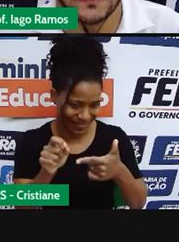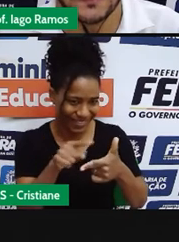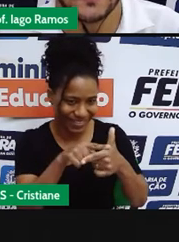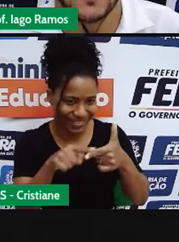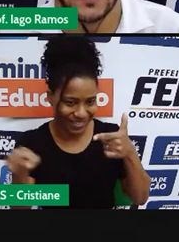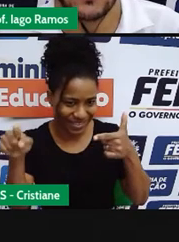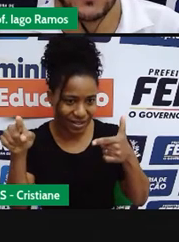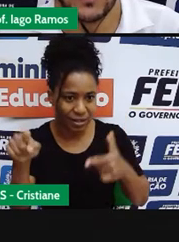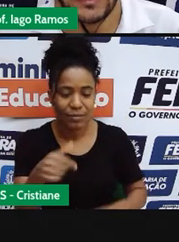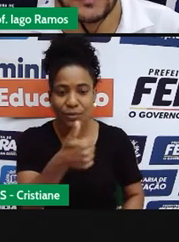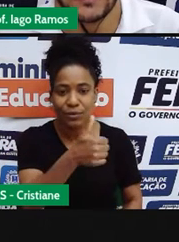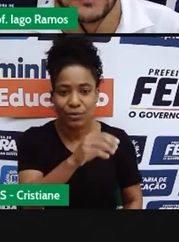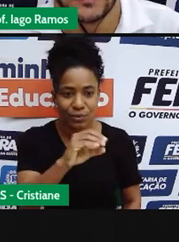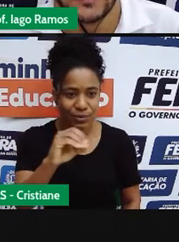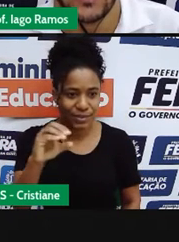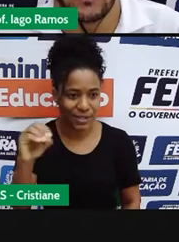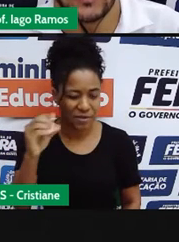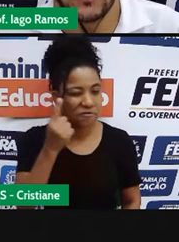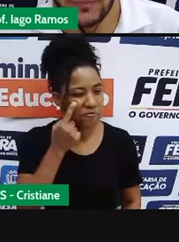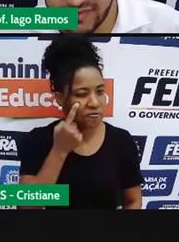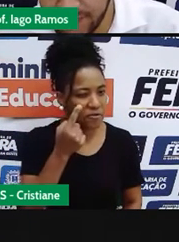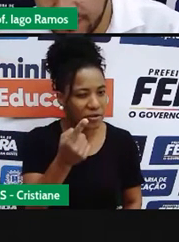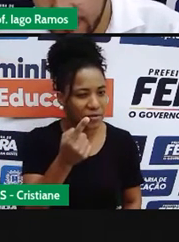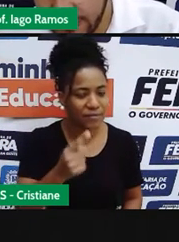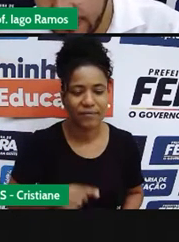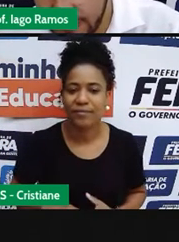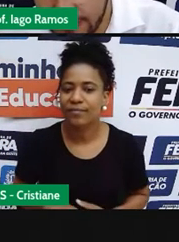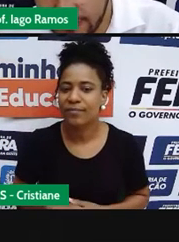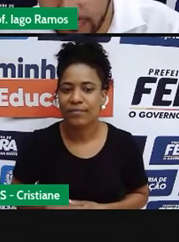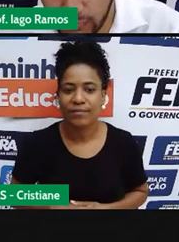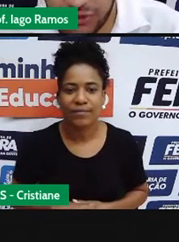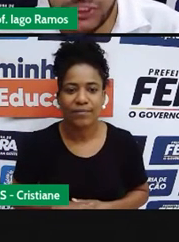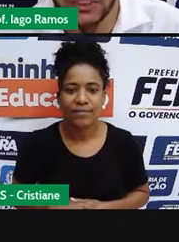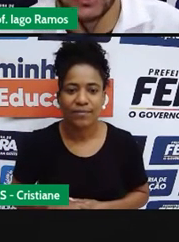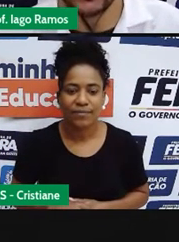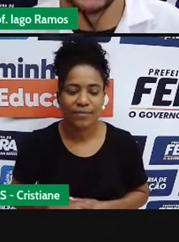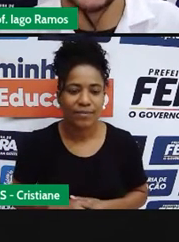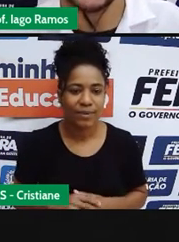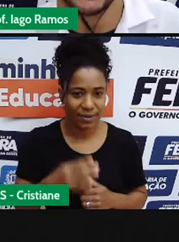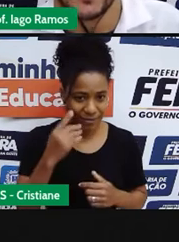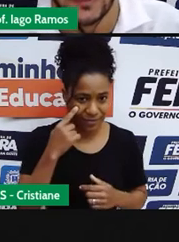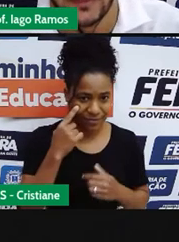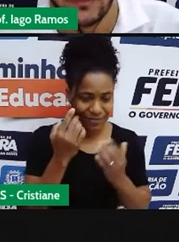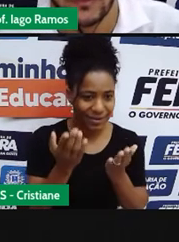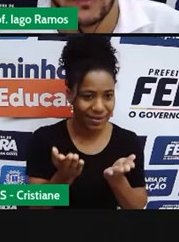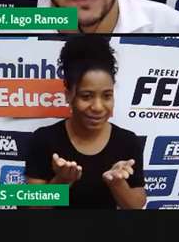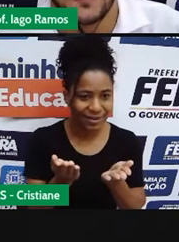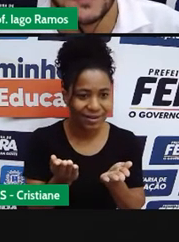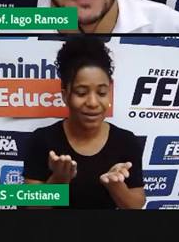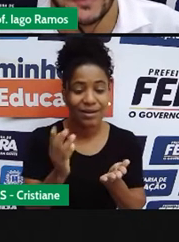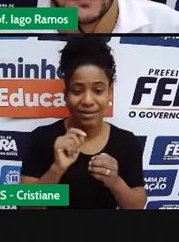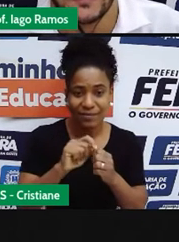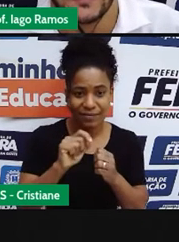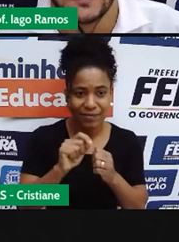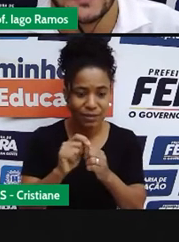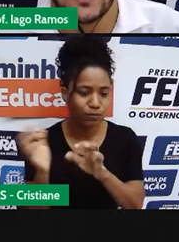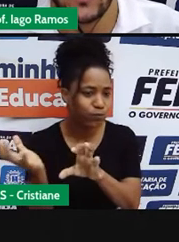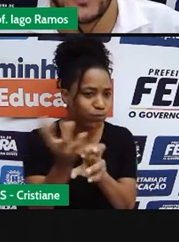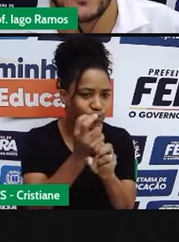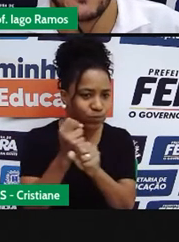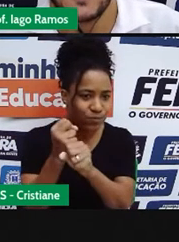certo? Então, vamos lá. Quando você fizer essas continhas todas, quando você fizer